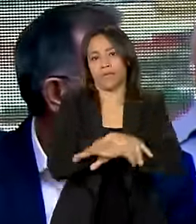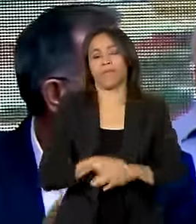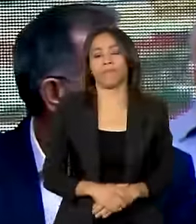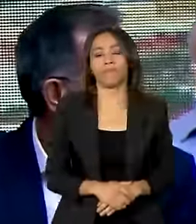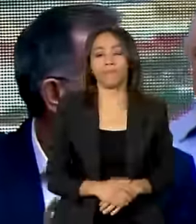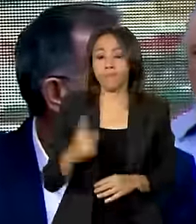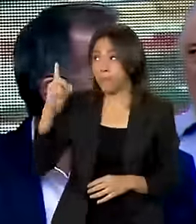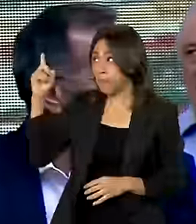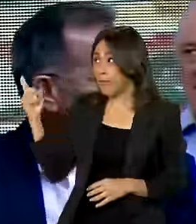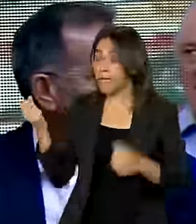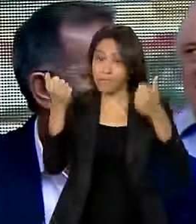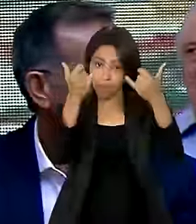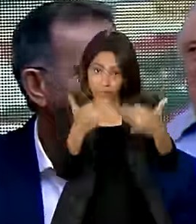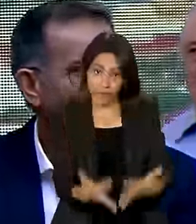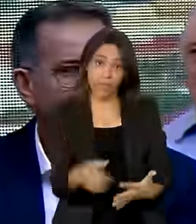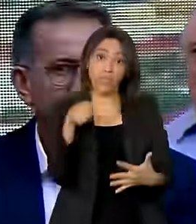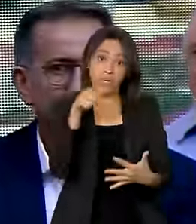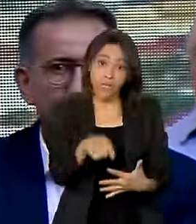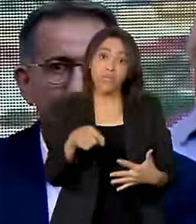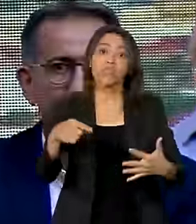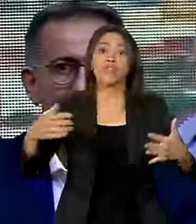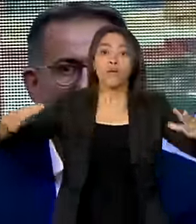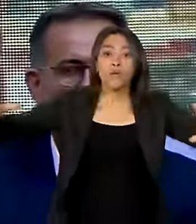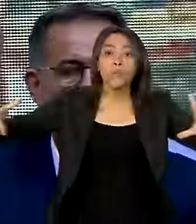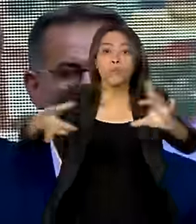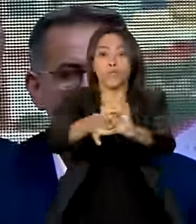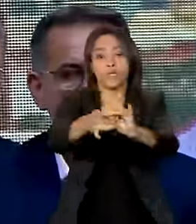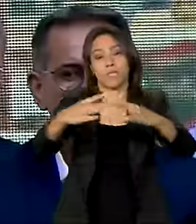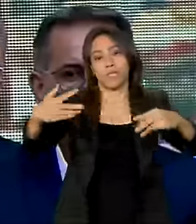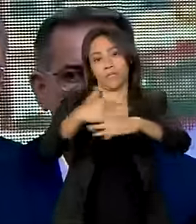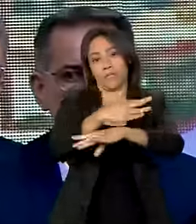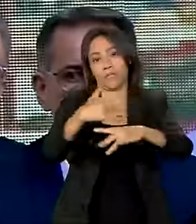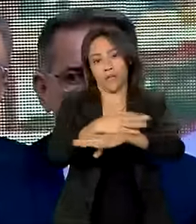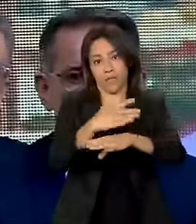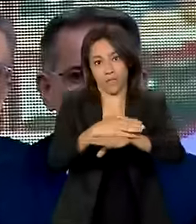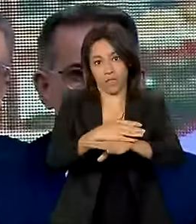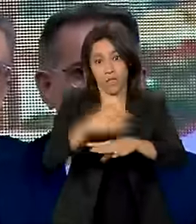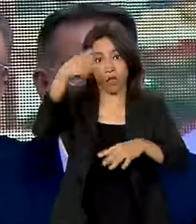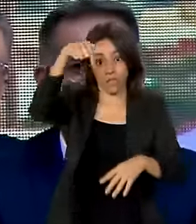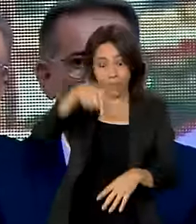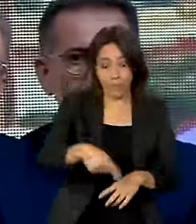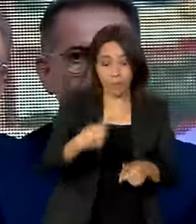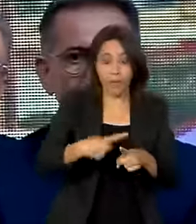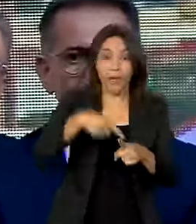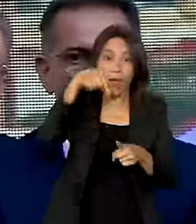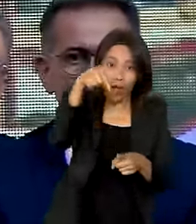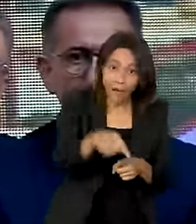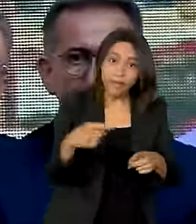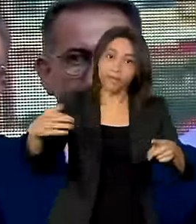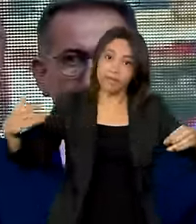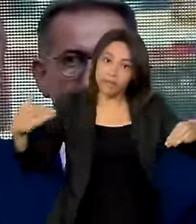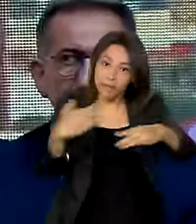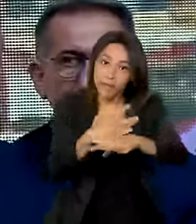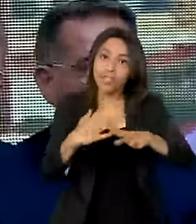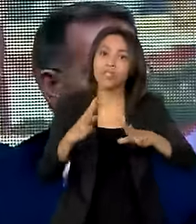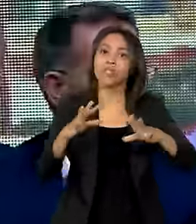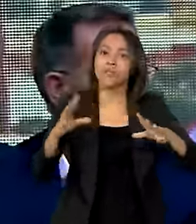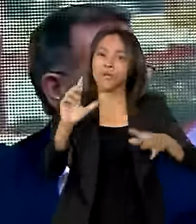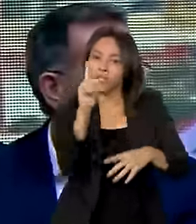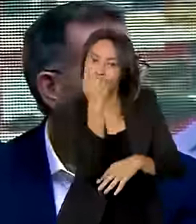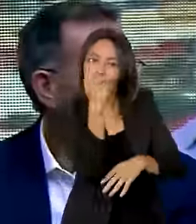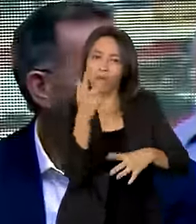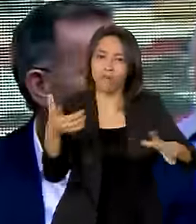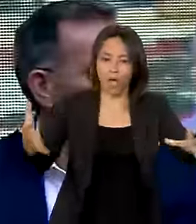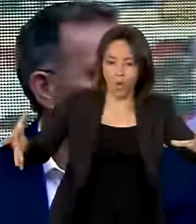vai reunificar a nossa cidade. Araraquara não só vai ser reunificada do ponto de vista geográfico,